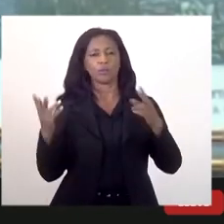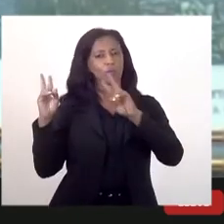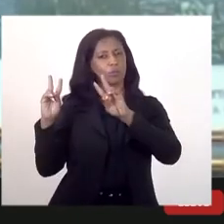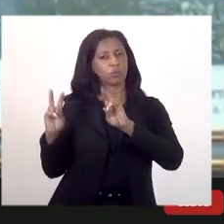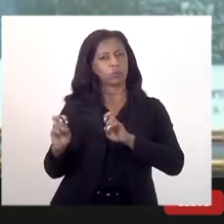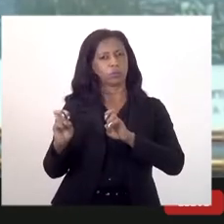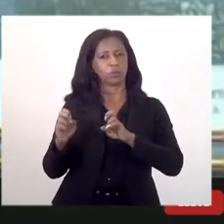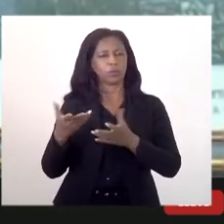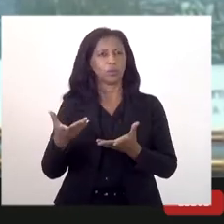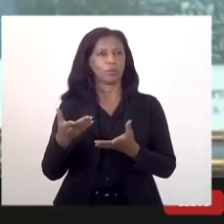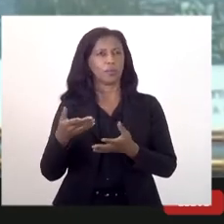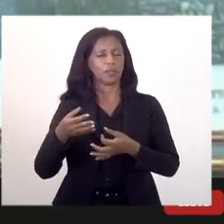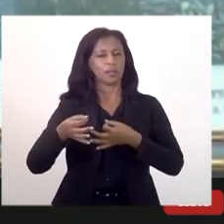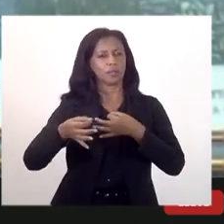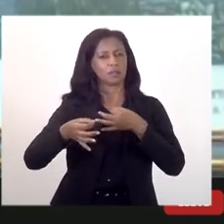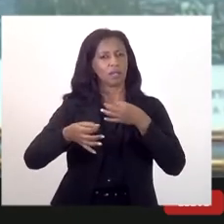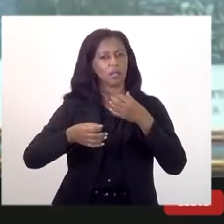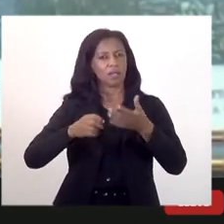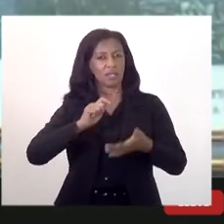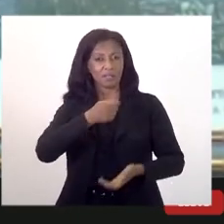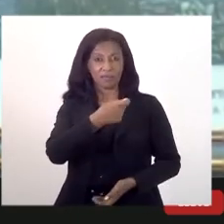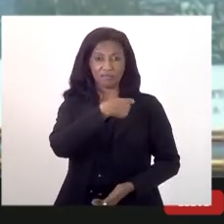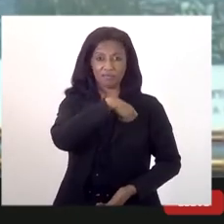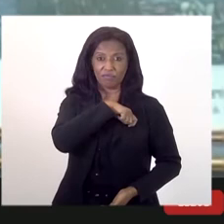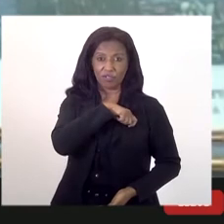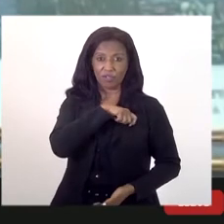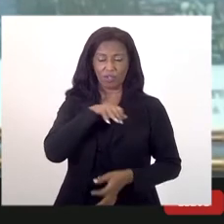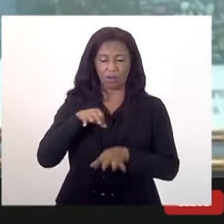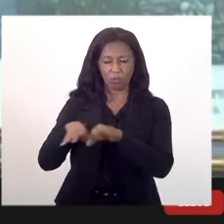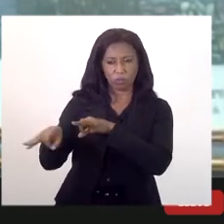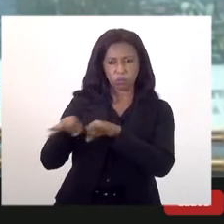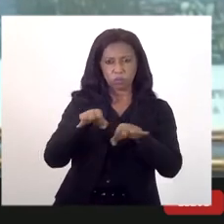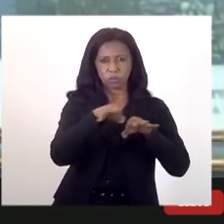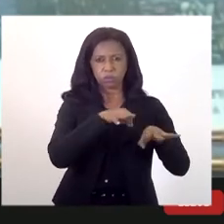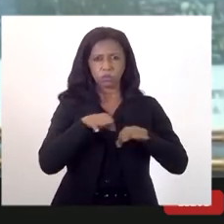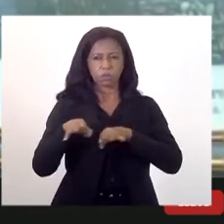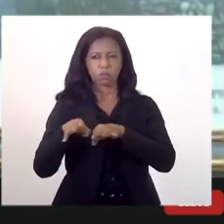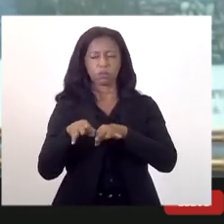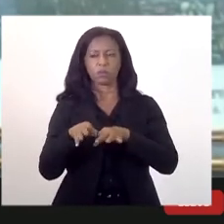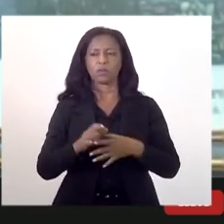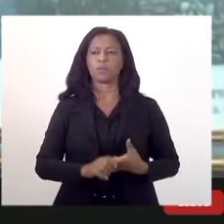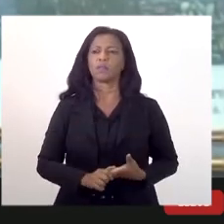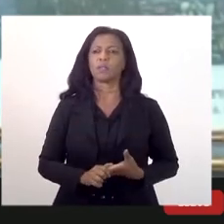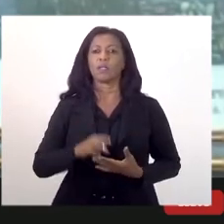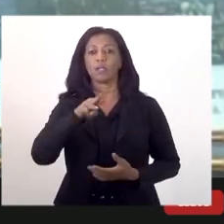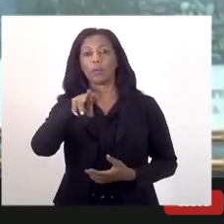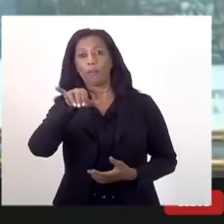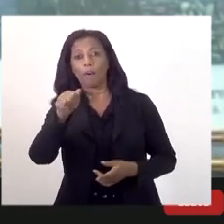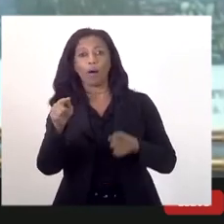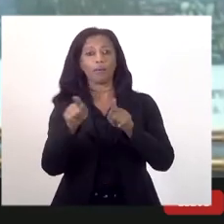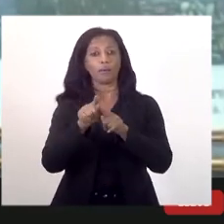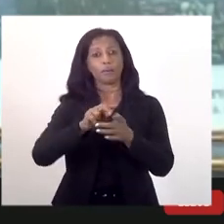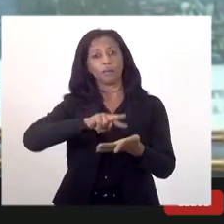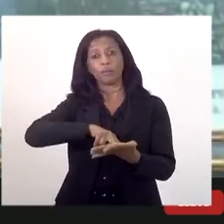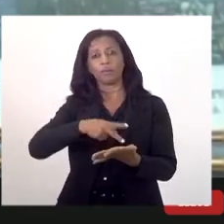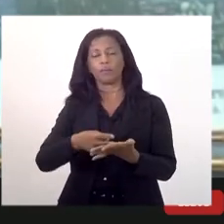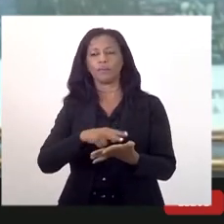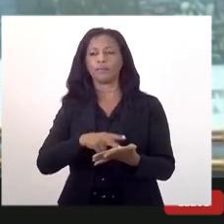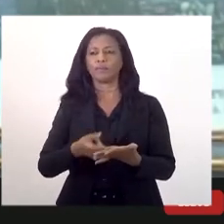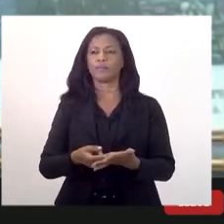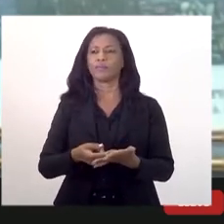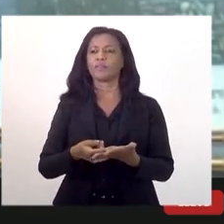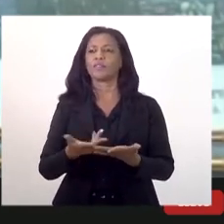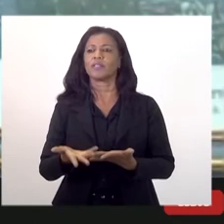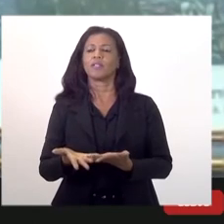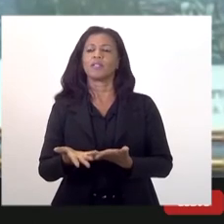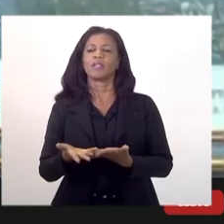condição que se fala sobre os incentivos fiscais, a demonização dos incentivos fiscais, e o Mauro traz muita luz dizendo que não são